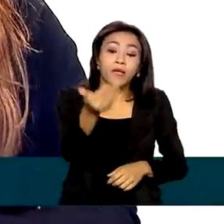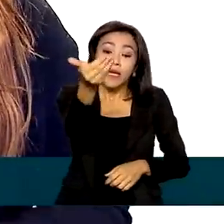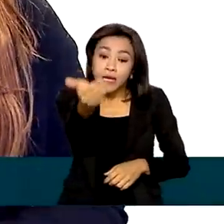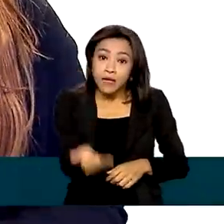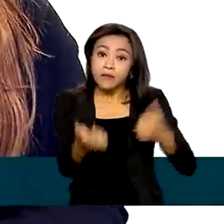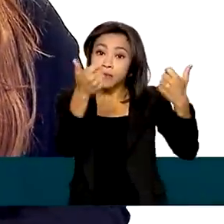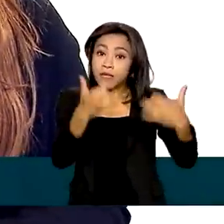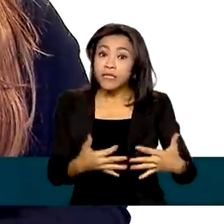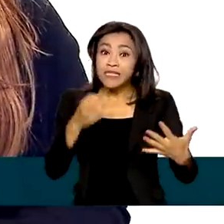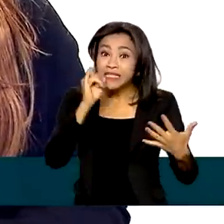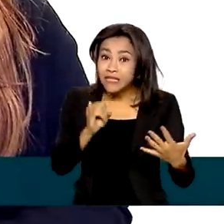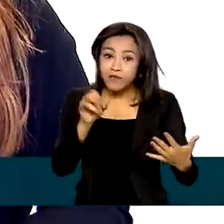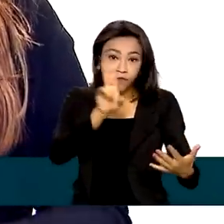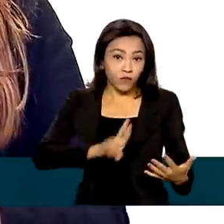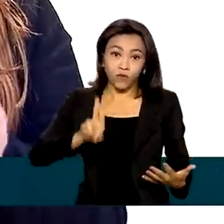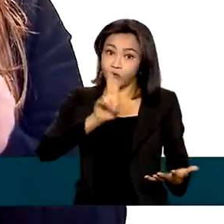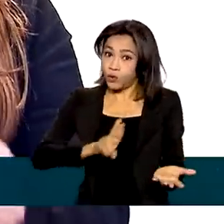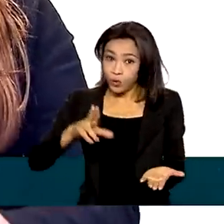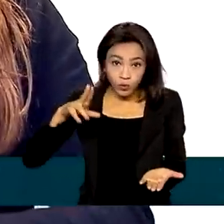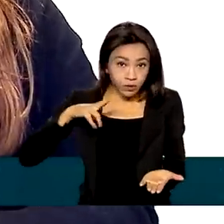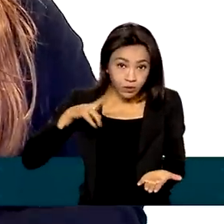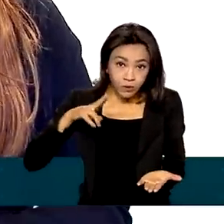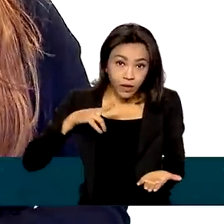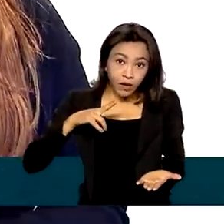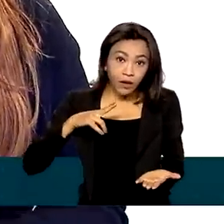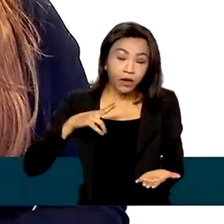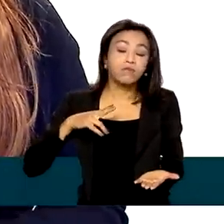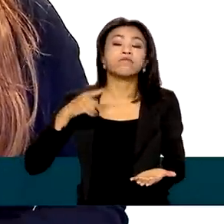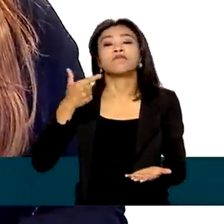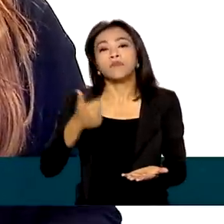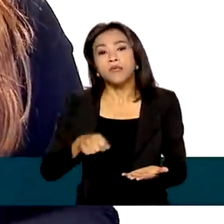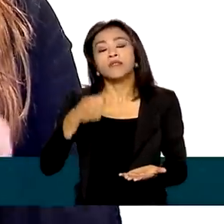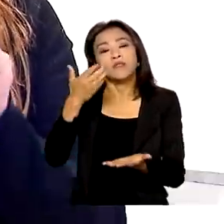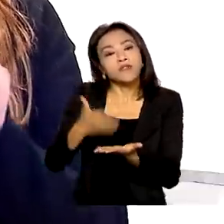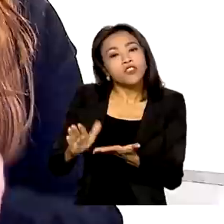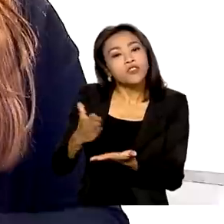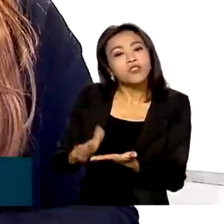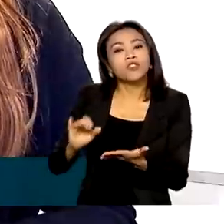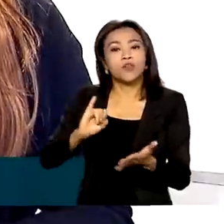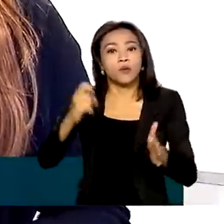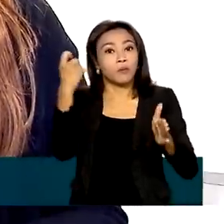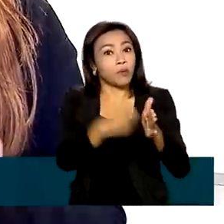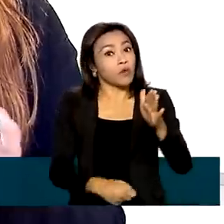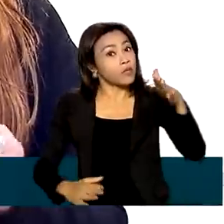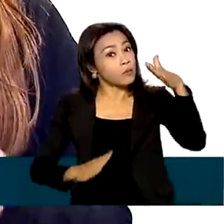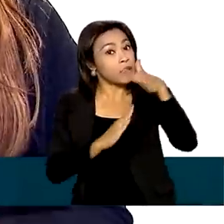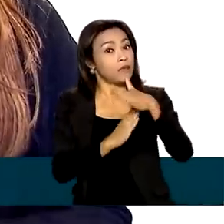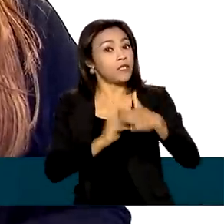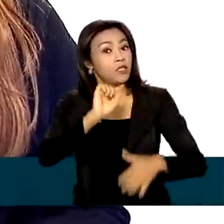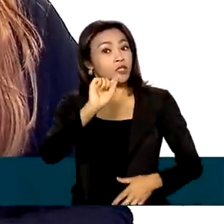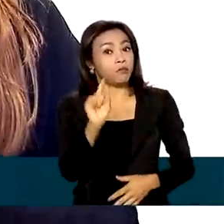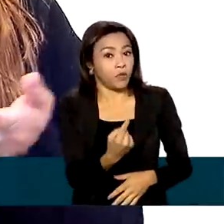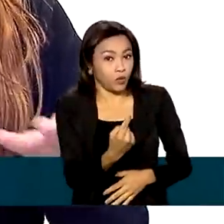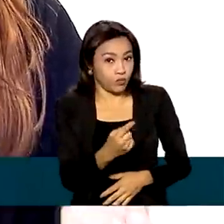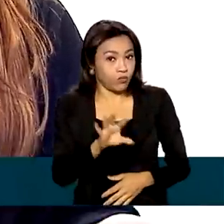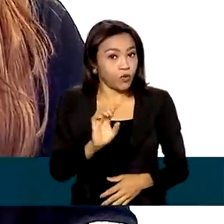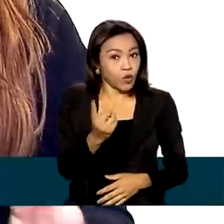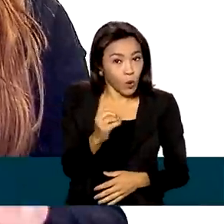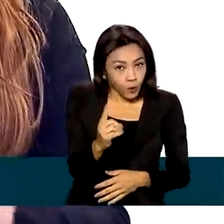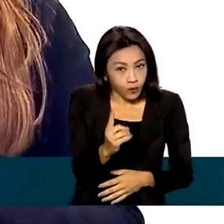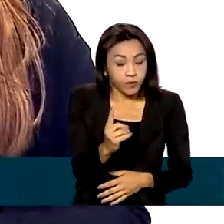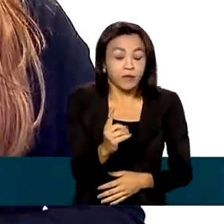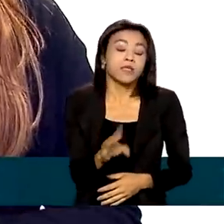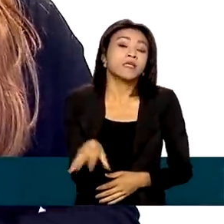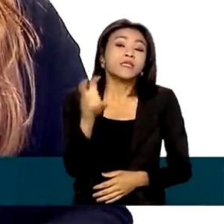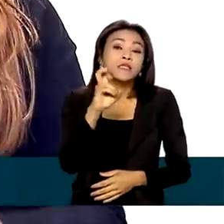os bens que não forem de uso pessoal serão isentos do imposto de importação até o limite de mil dólares, cerca